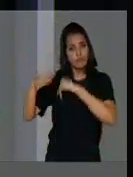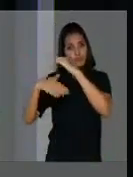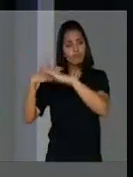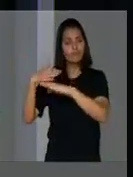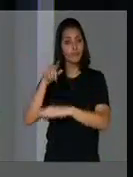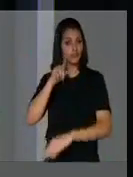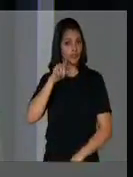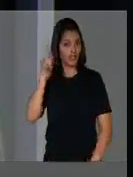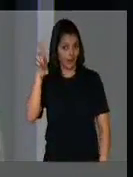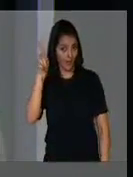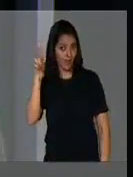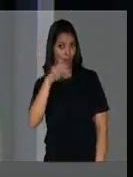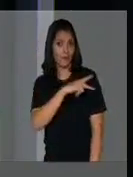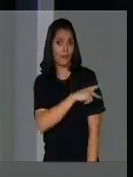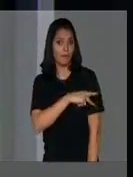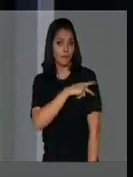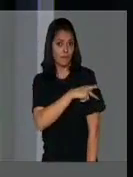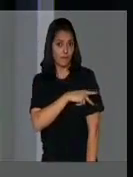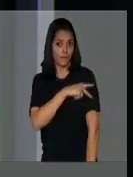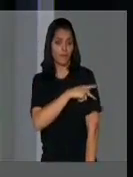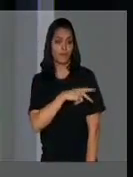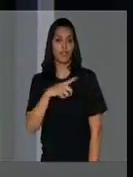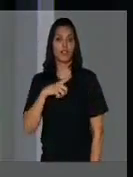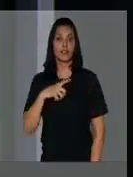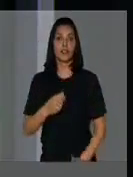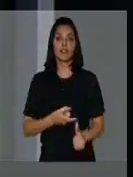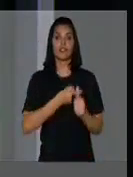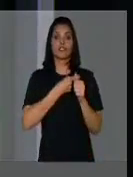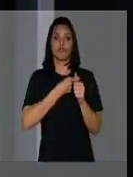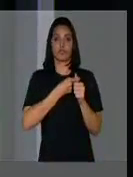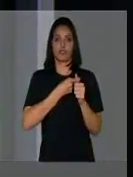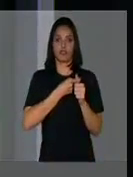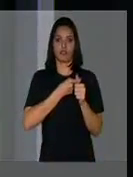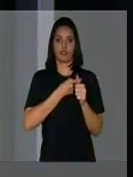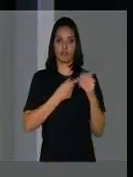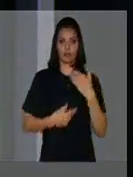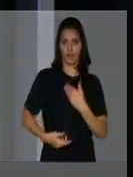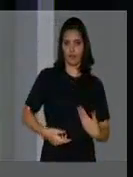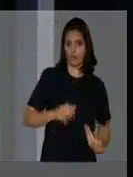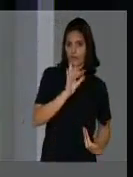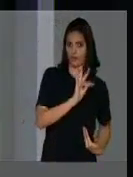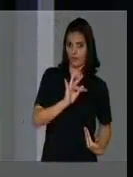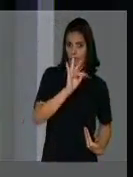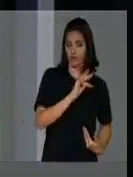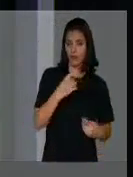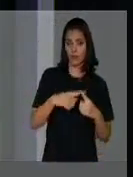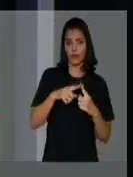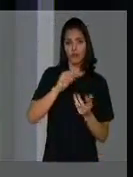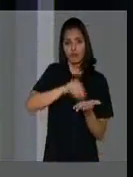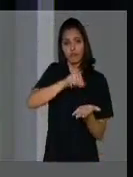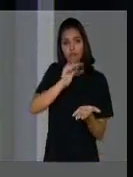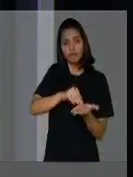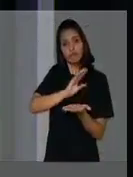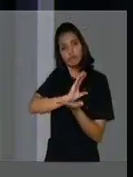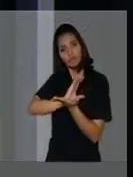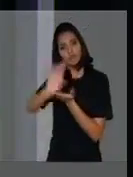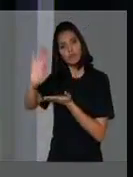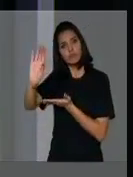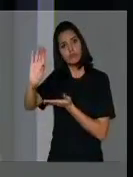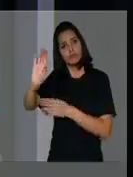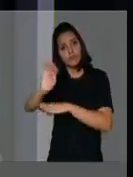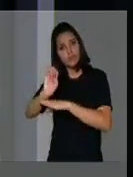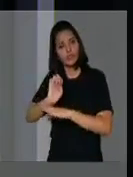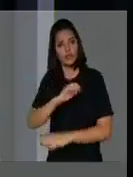que existe um débito muito antigo do governo federal com o Estado do Piauí, devido à ausência de investimentos naquela região.